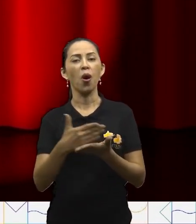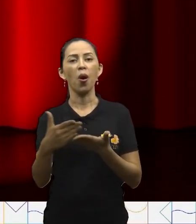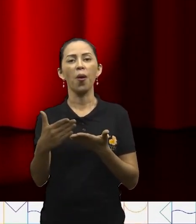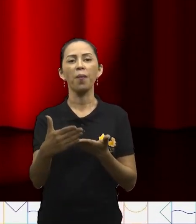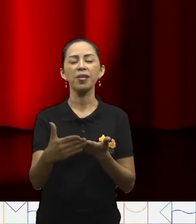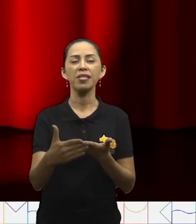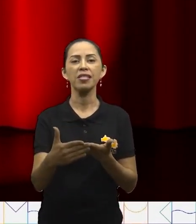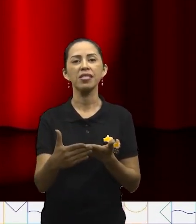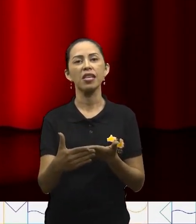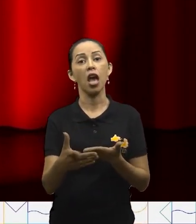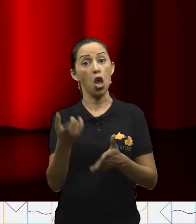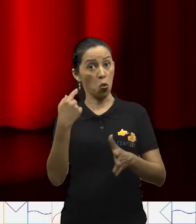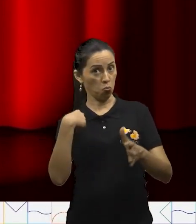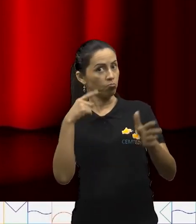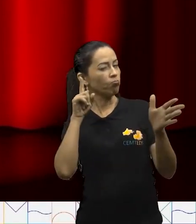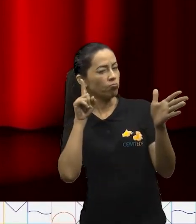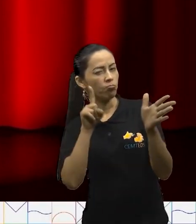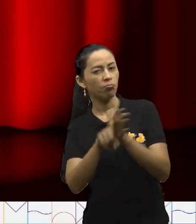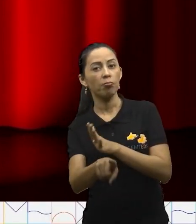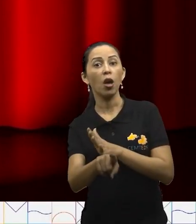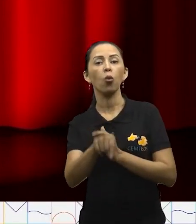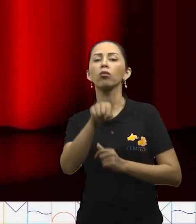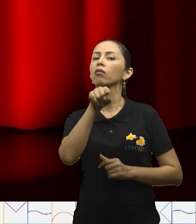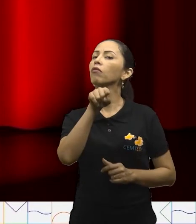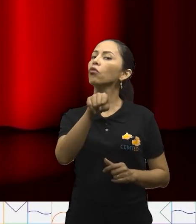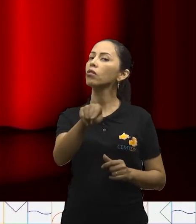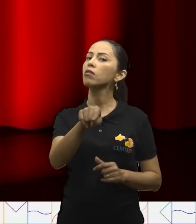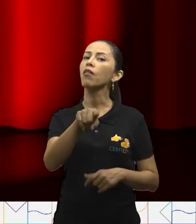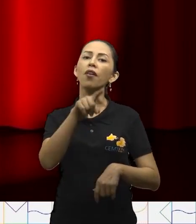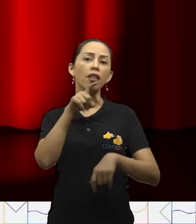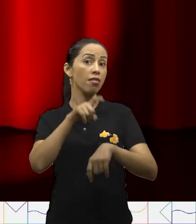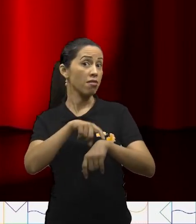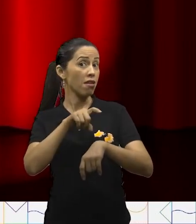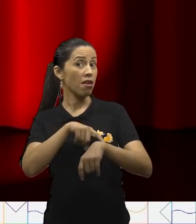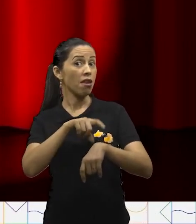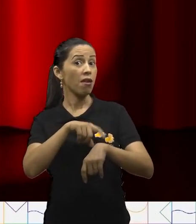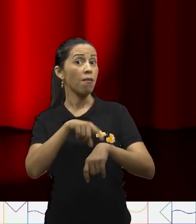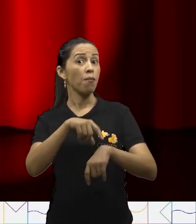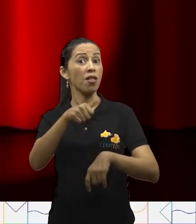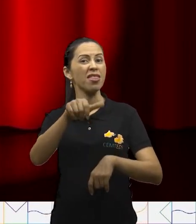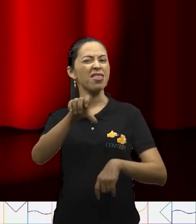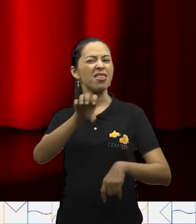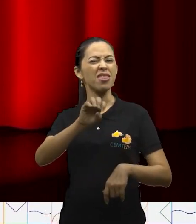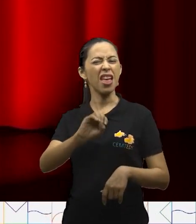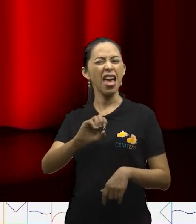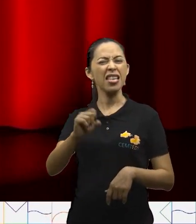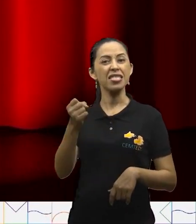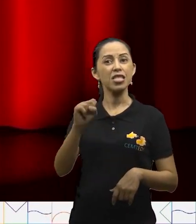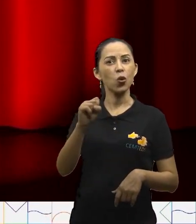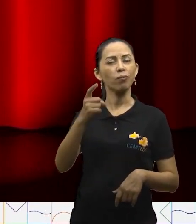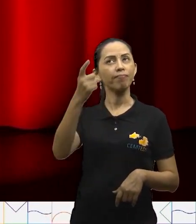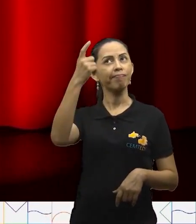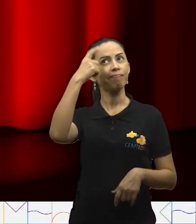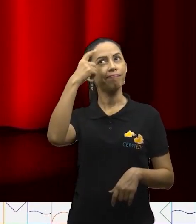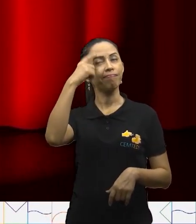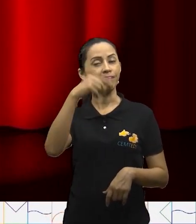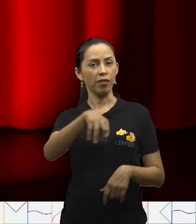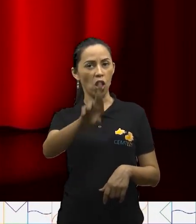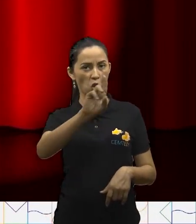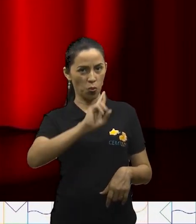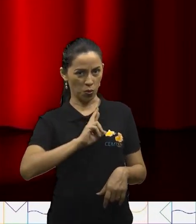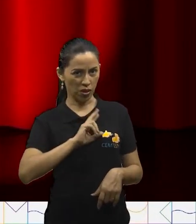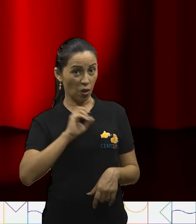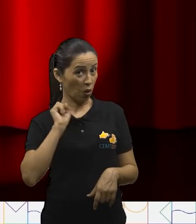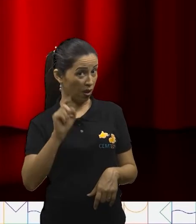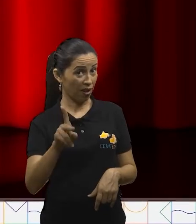Farei uma pergunta e você terá o tempo de 10 segundos para pensar na resposta. Está